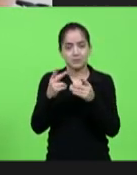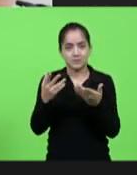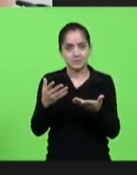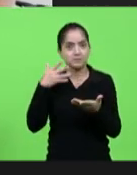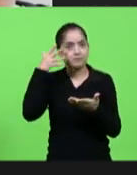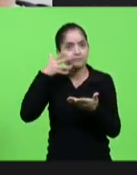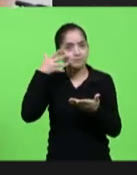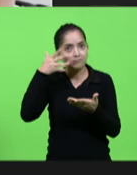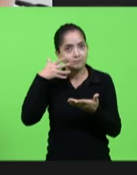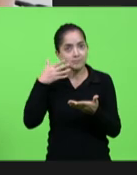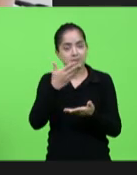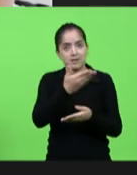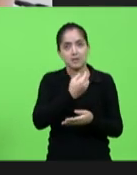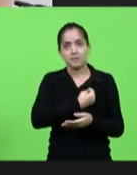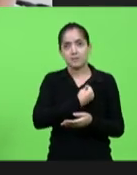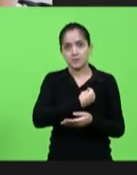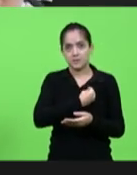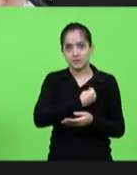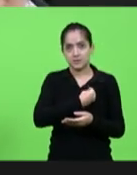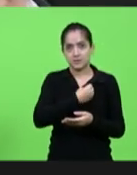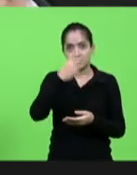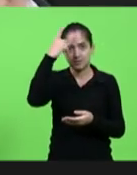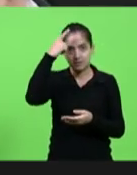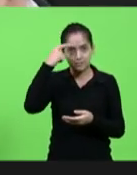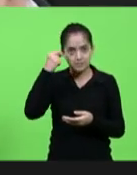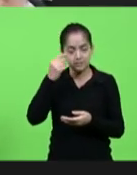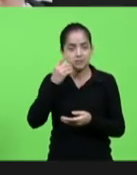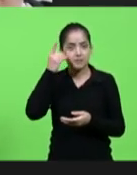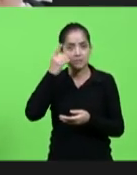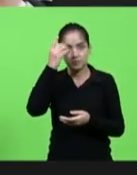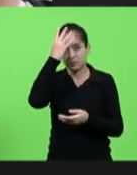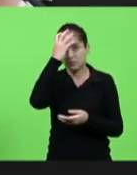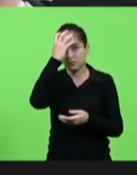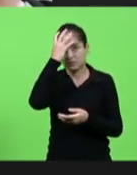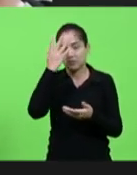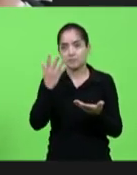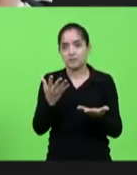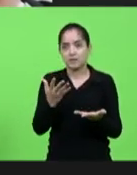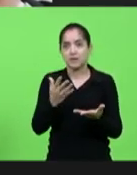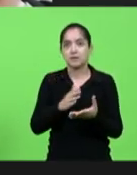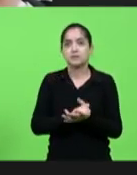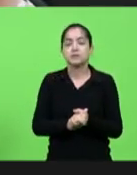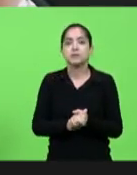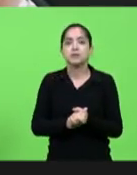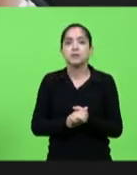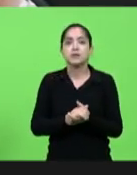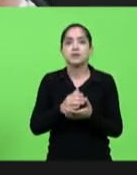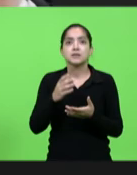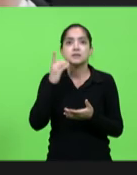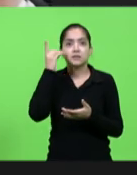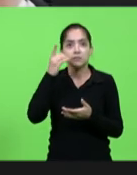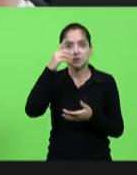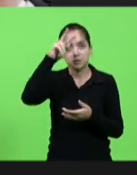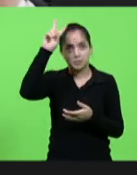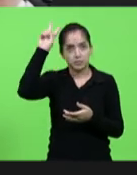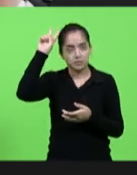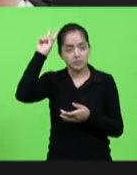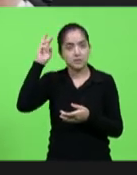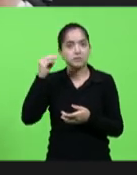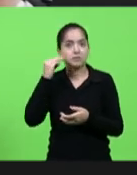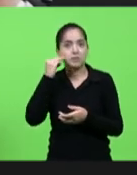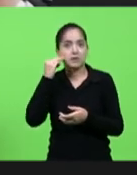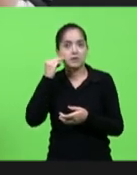nós temos a presença o deputado Díris e o deputado Ismael acho que a Marlene ainda está conosco aqui o Vicente pelo nosso